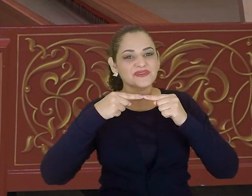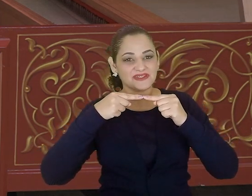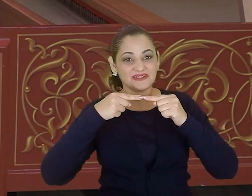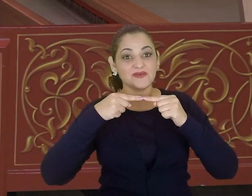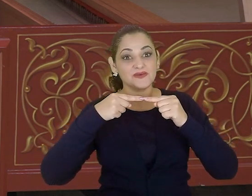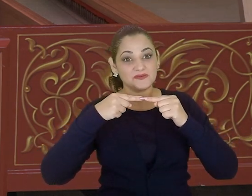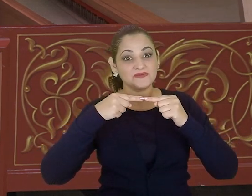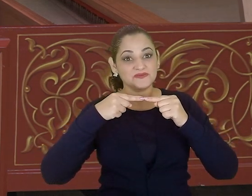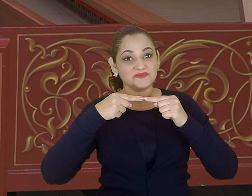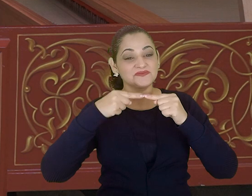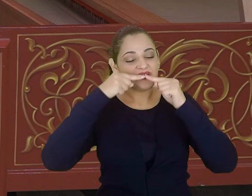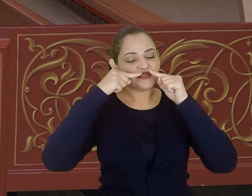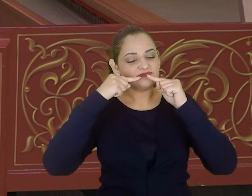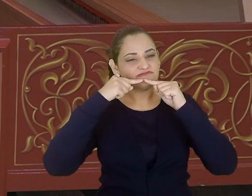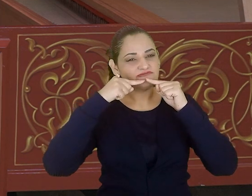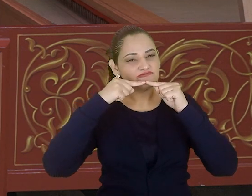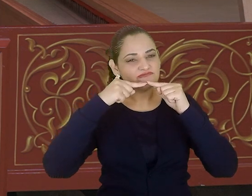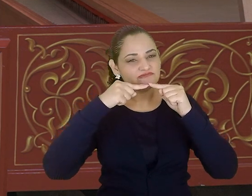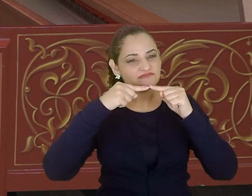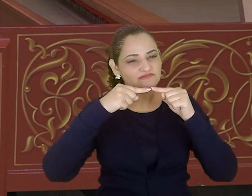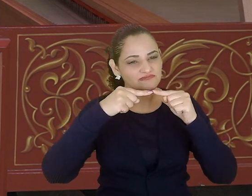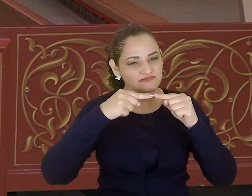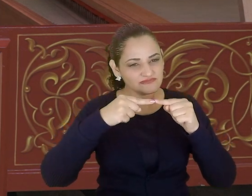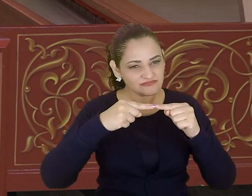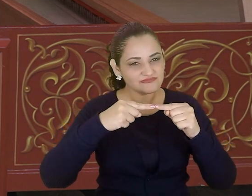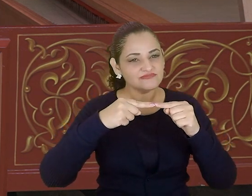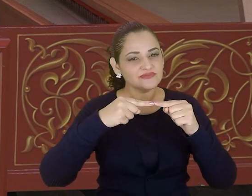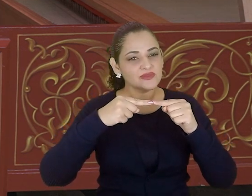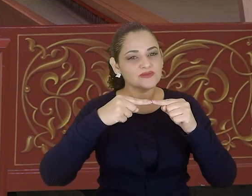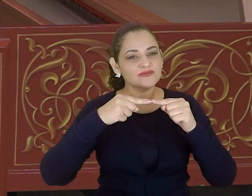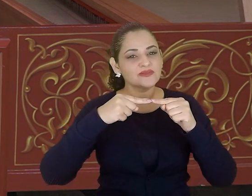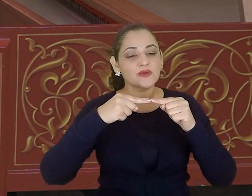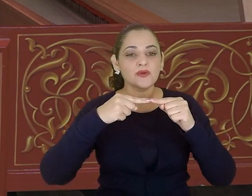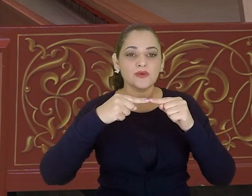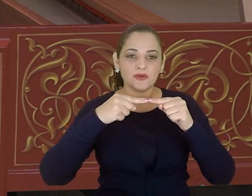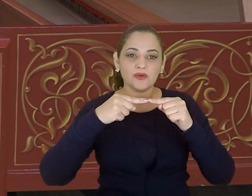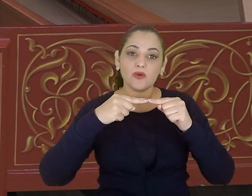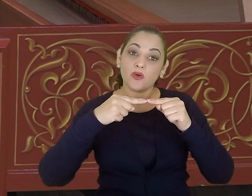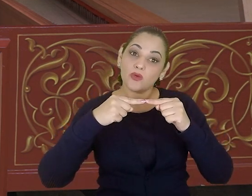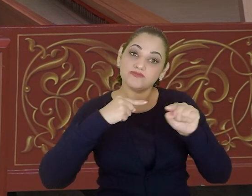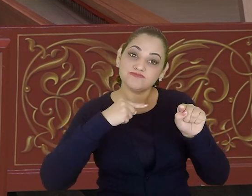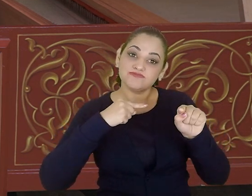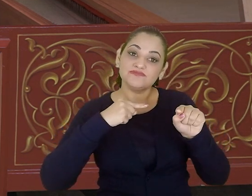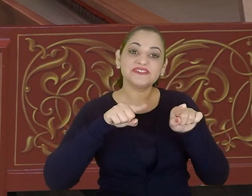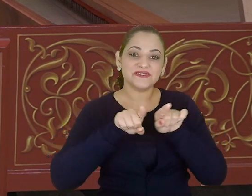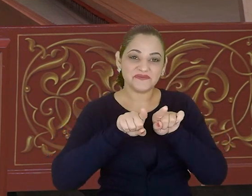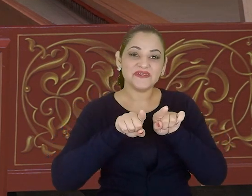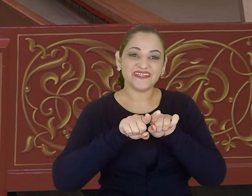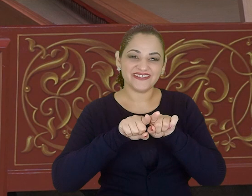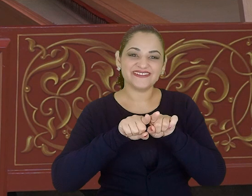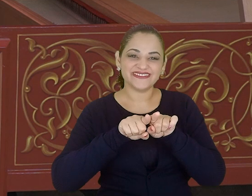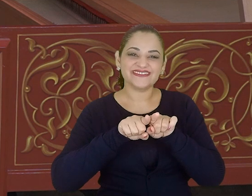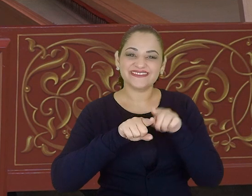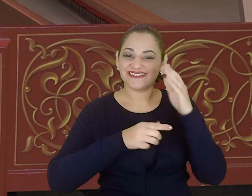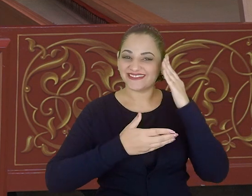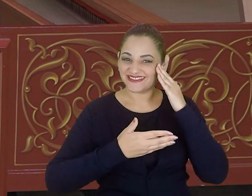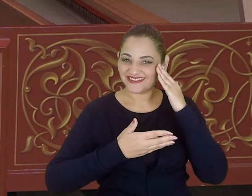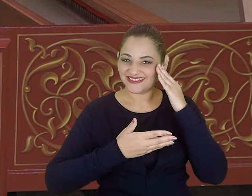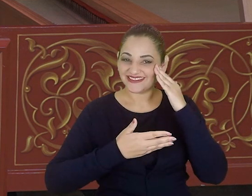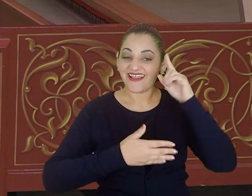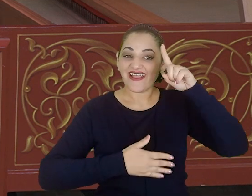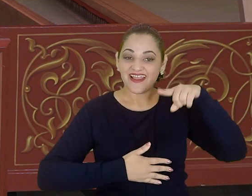e o seu relaxamento. É isso que eu estou